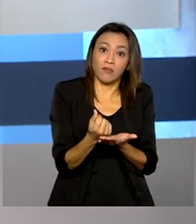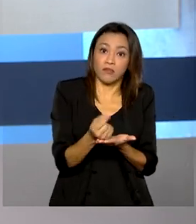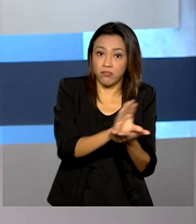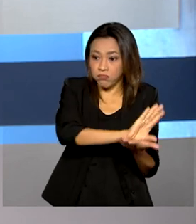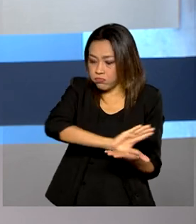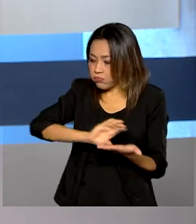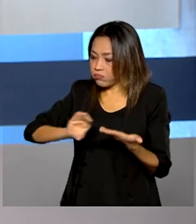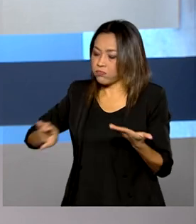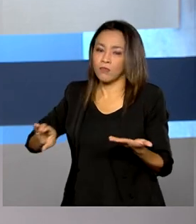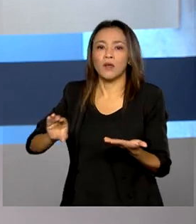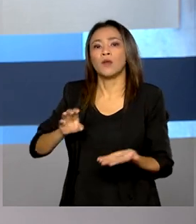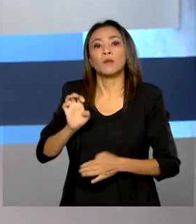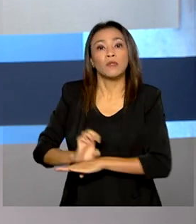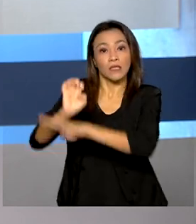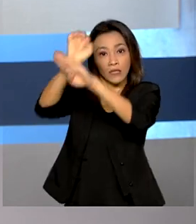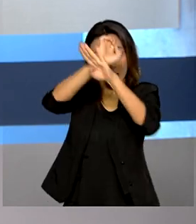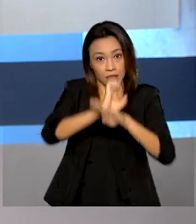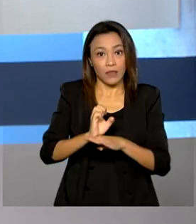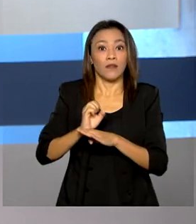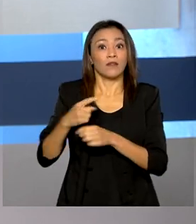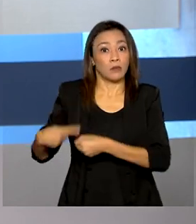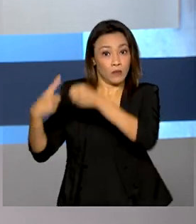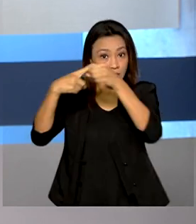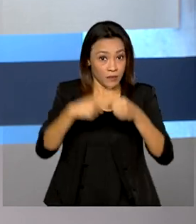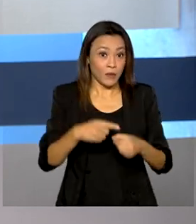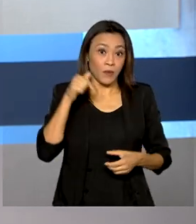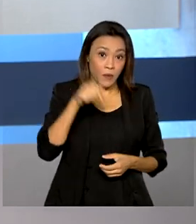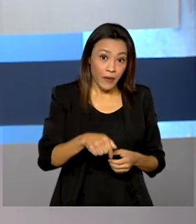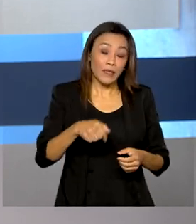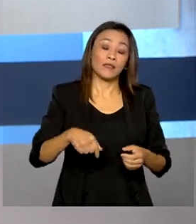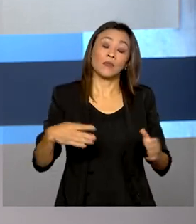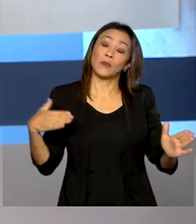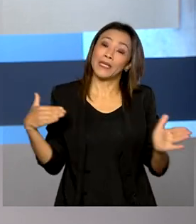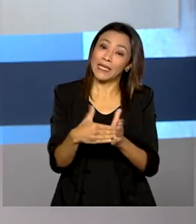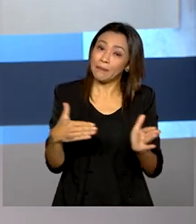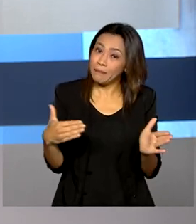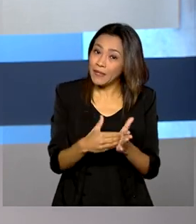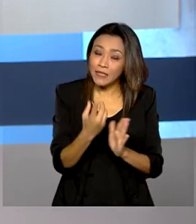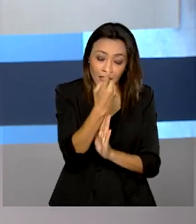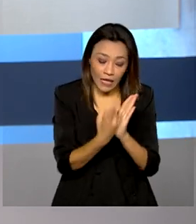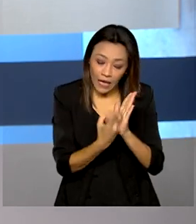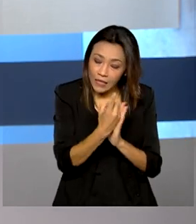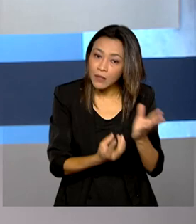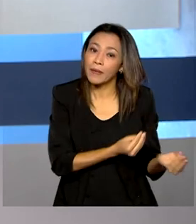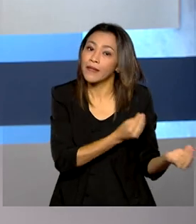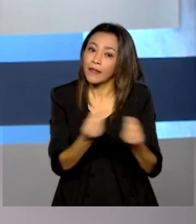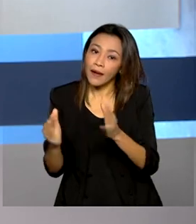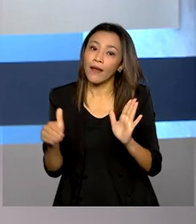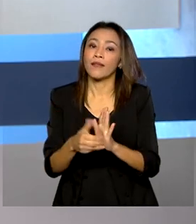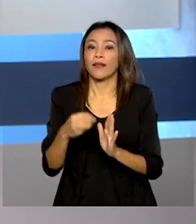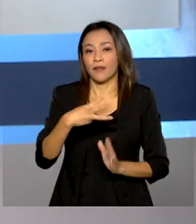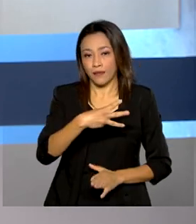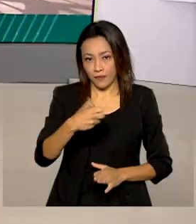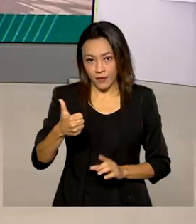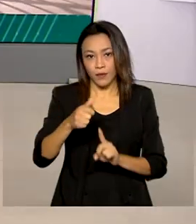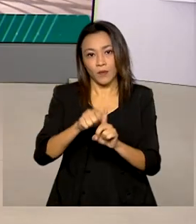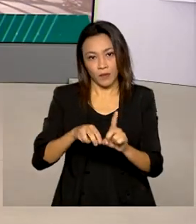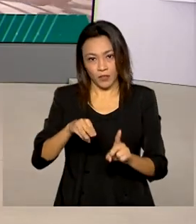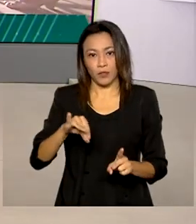recursos para estados e municípios. Com a medida, a data limite para entrega permanece em 31 de maio.